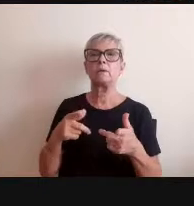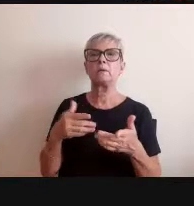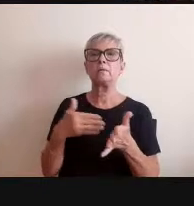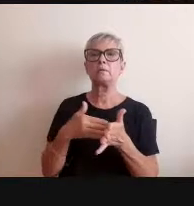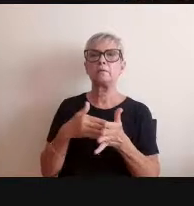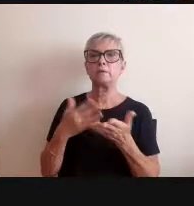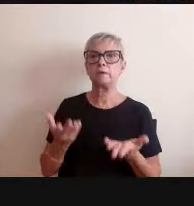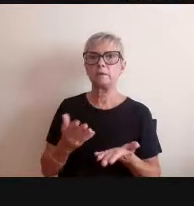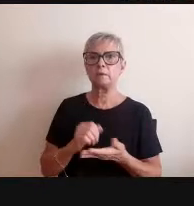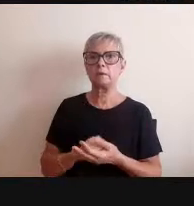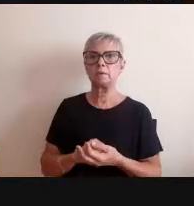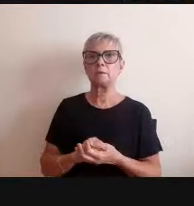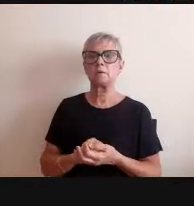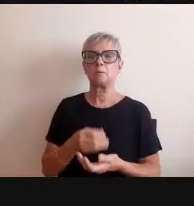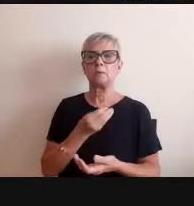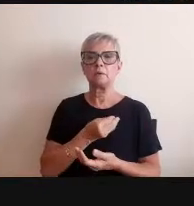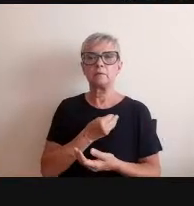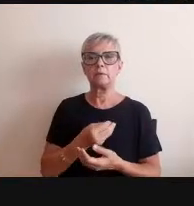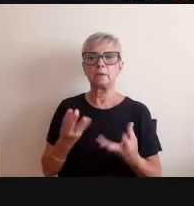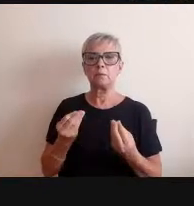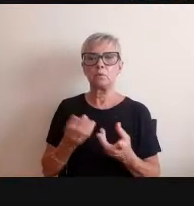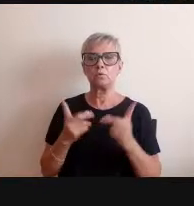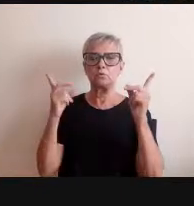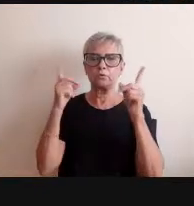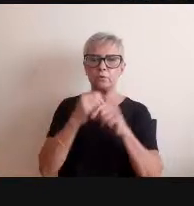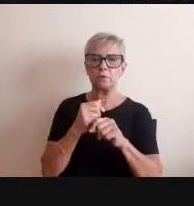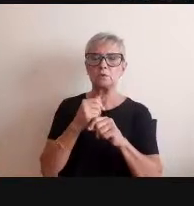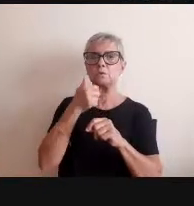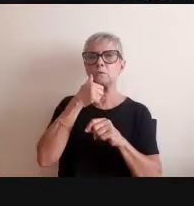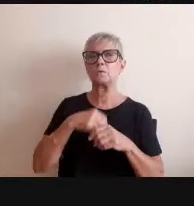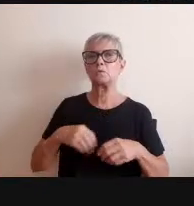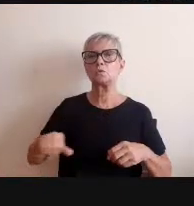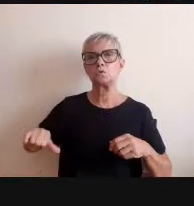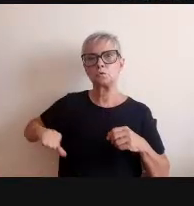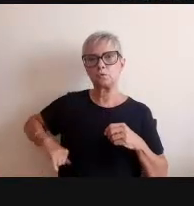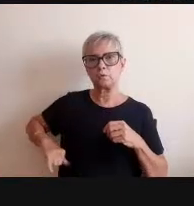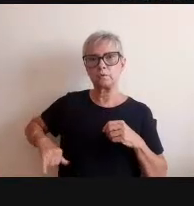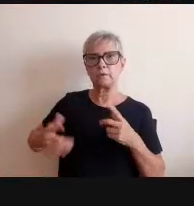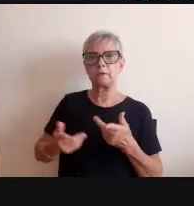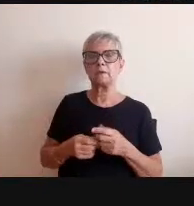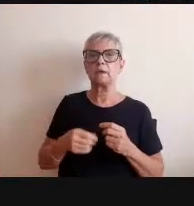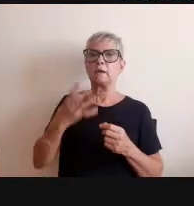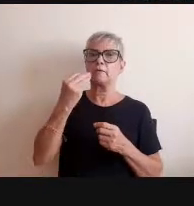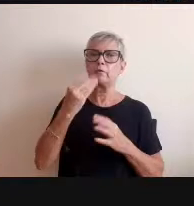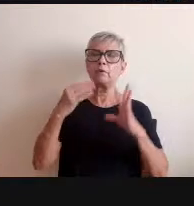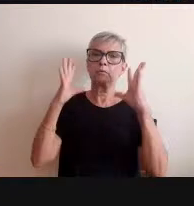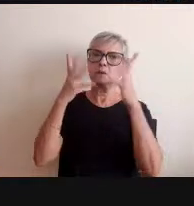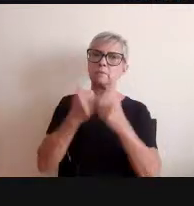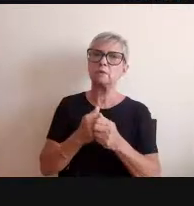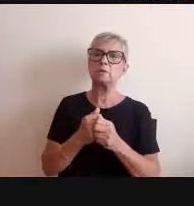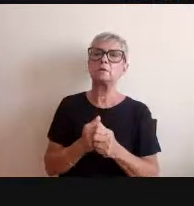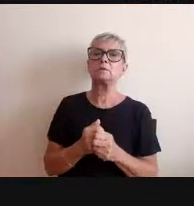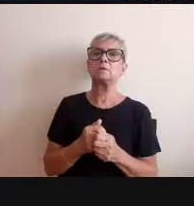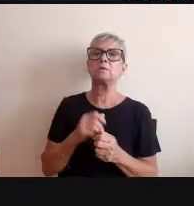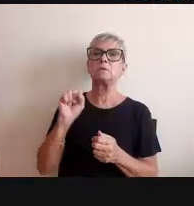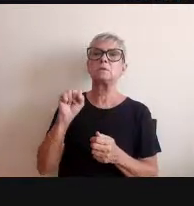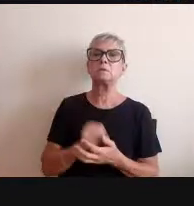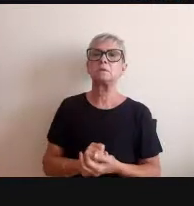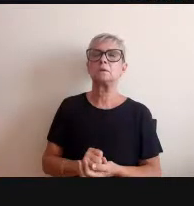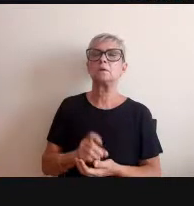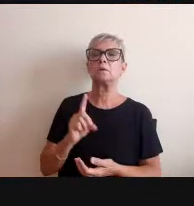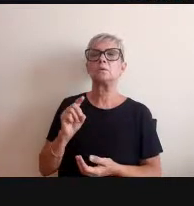então a vida é muito trágica digamos assim mas a foto é maravilhosa Doniali Luna